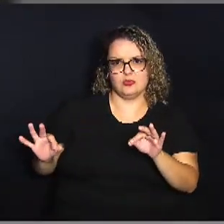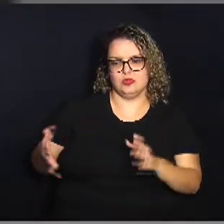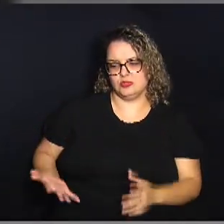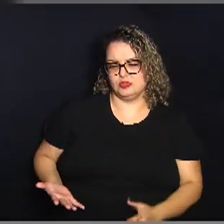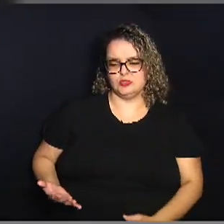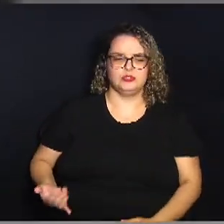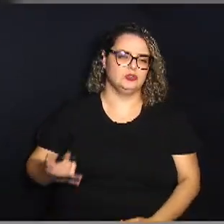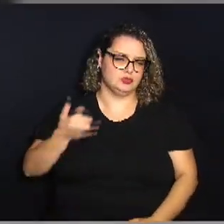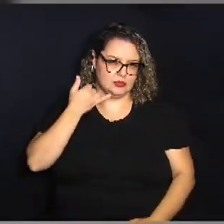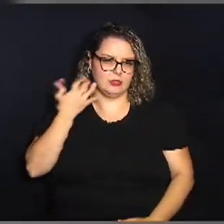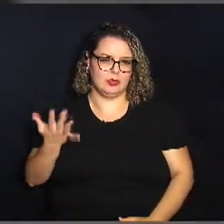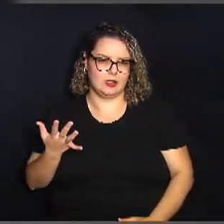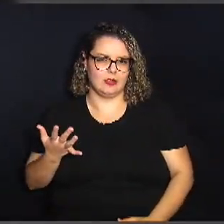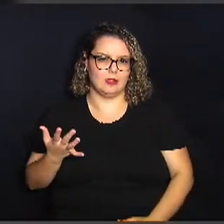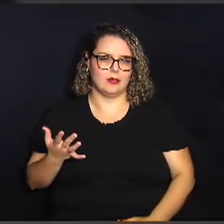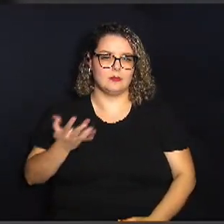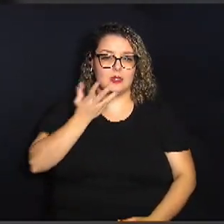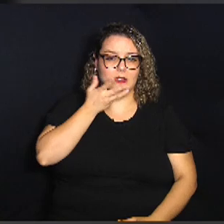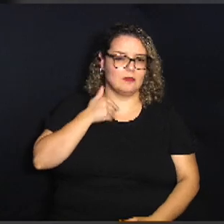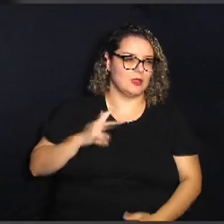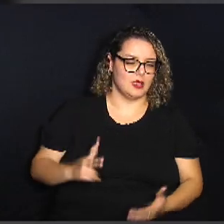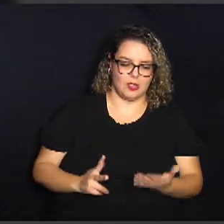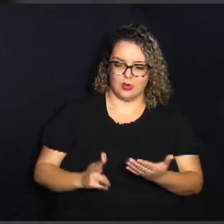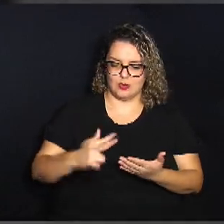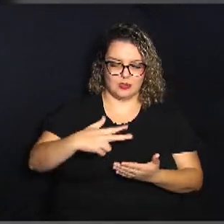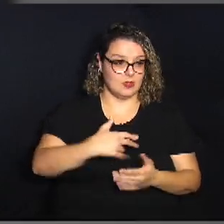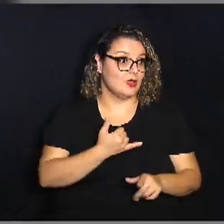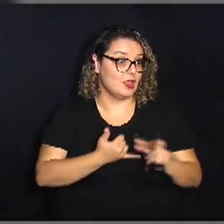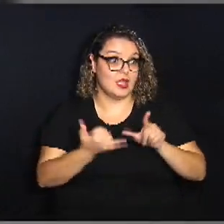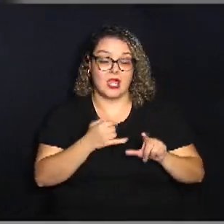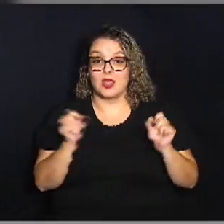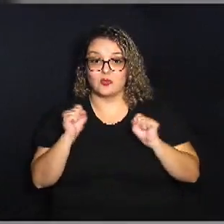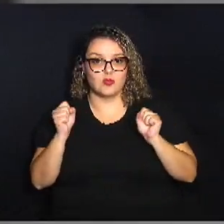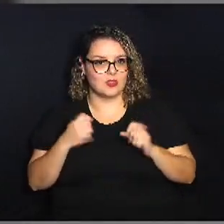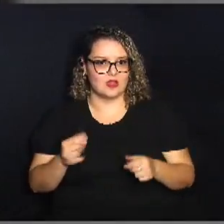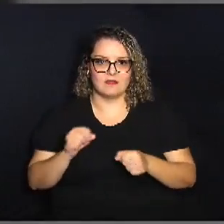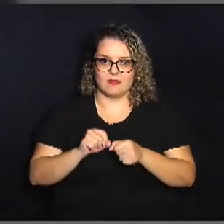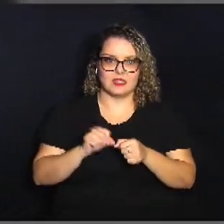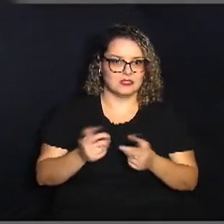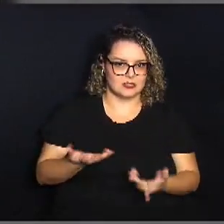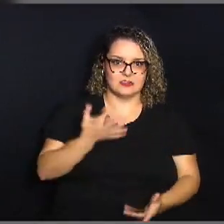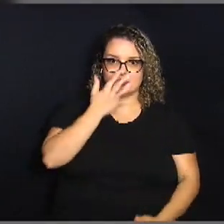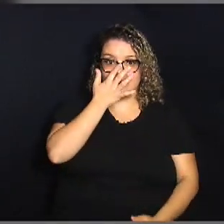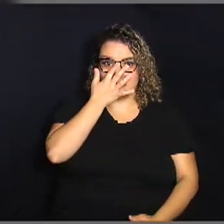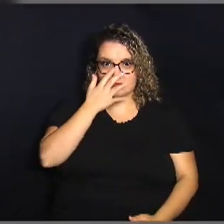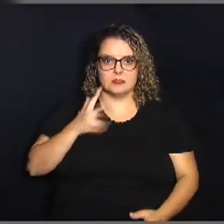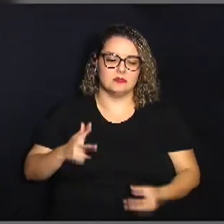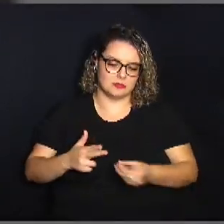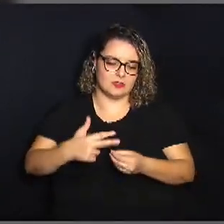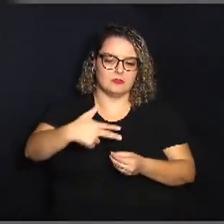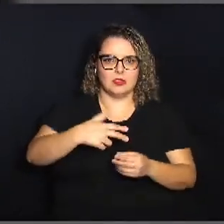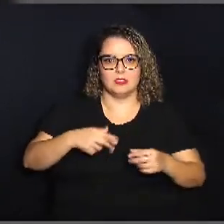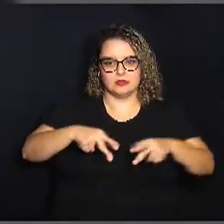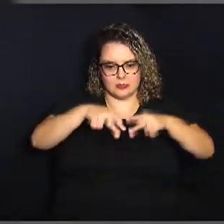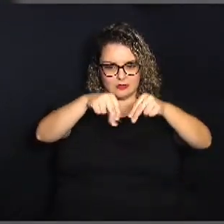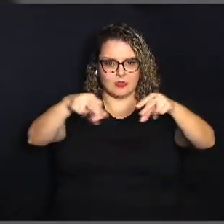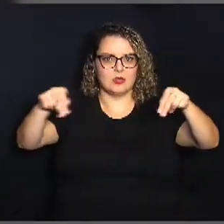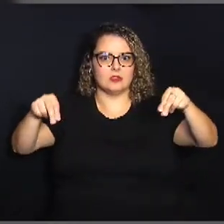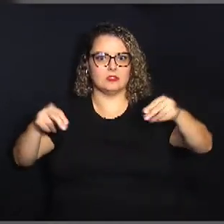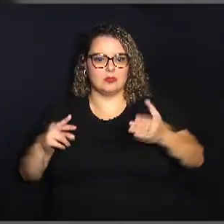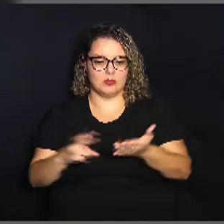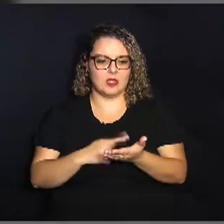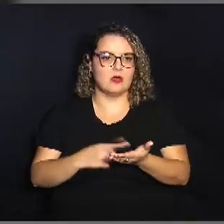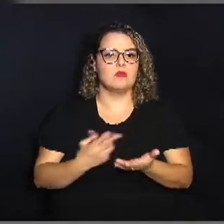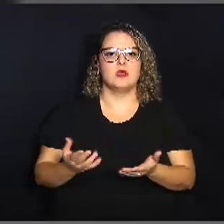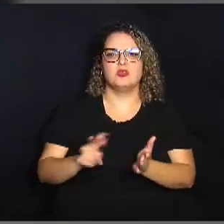bandeirinha isso na minha época de infância era super lúdico a gente gostava de fazer e obviamente economiza então tem uma revista velha tem um